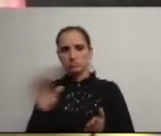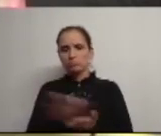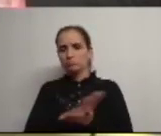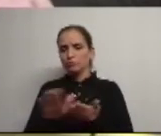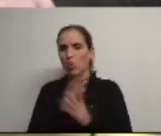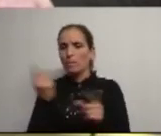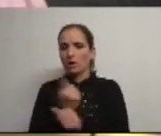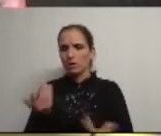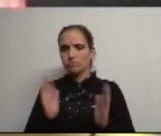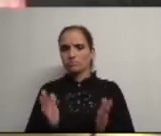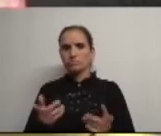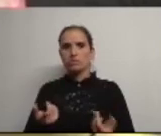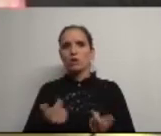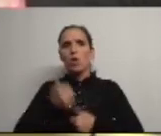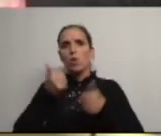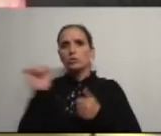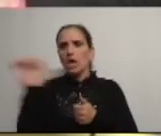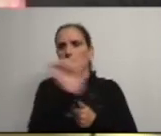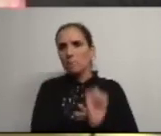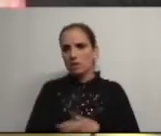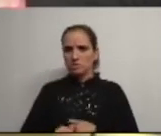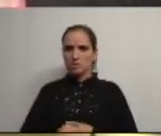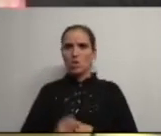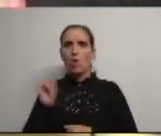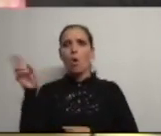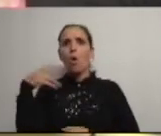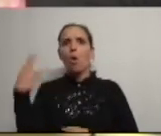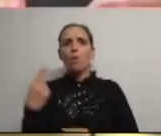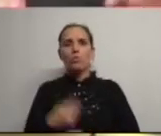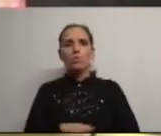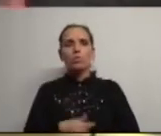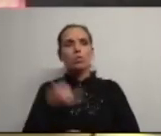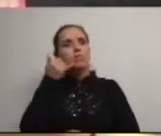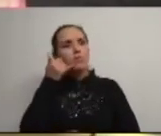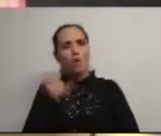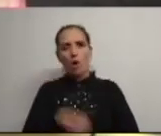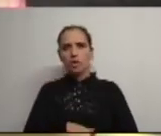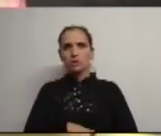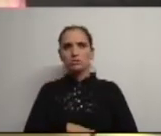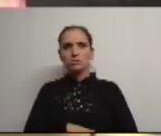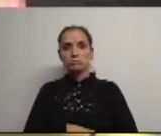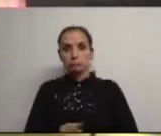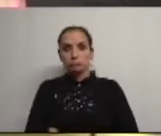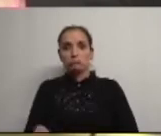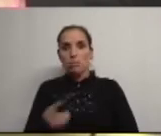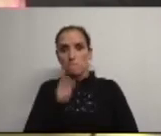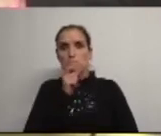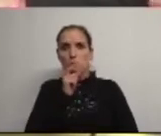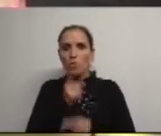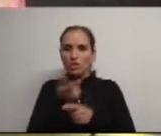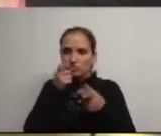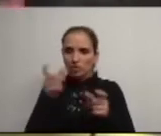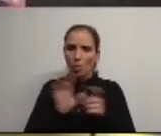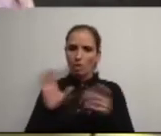fotocopiadoras ou com o curso da limpeza ou com os telefones certo isto pode ser gerido